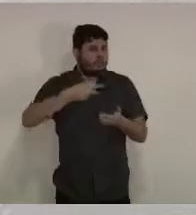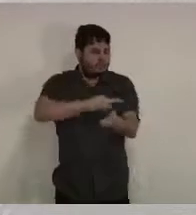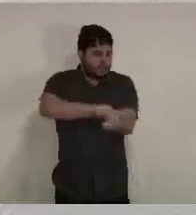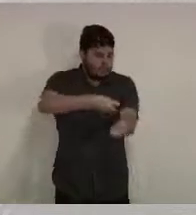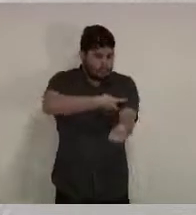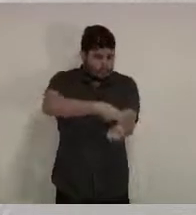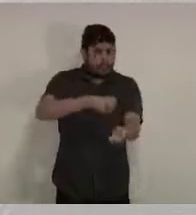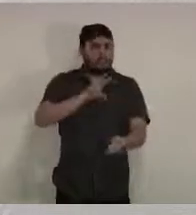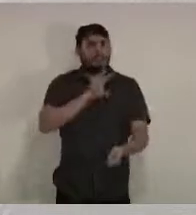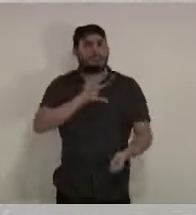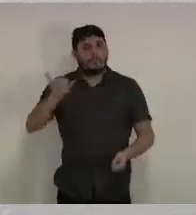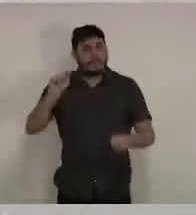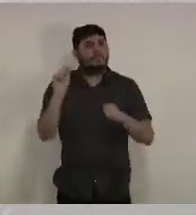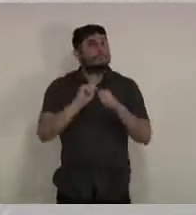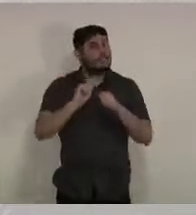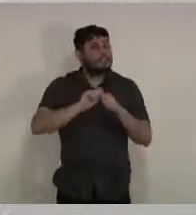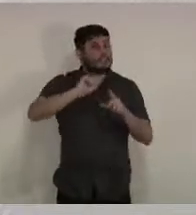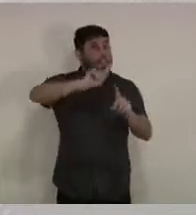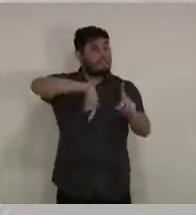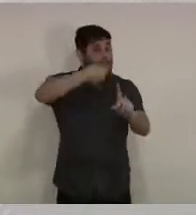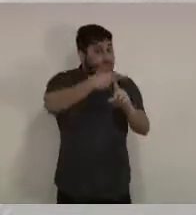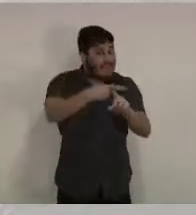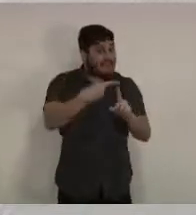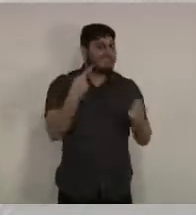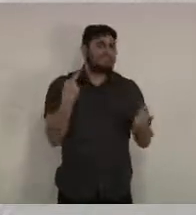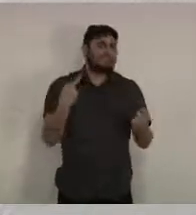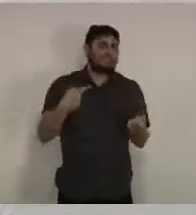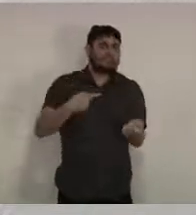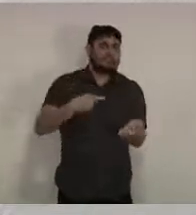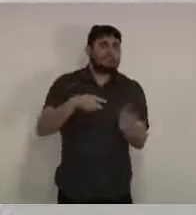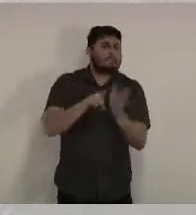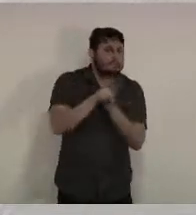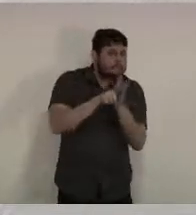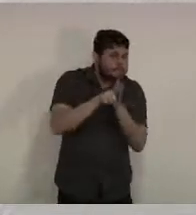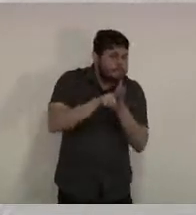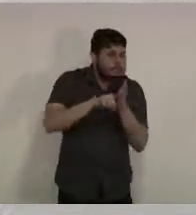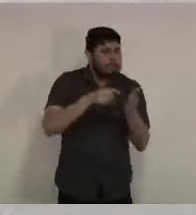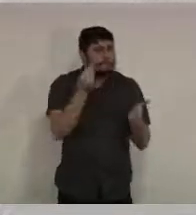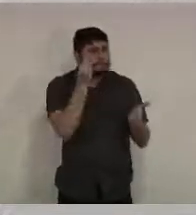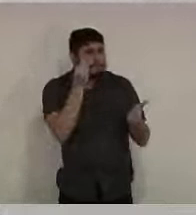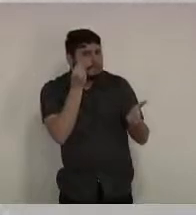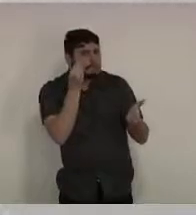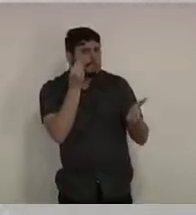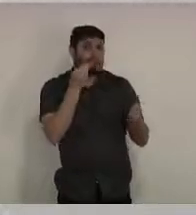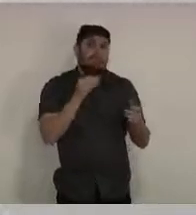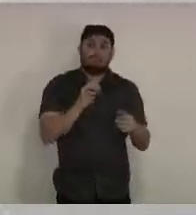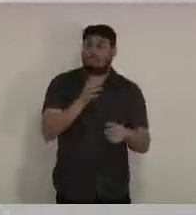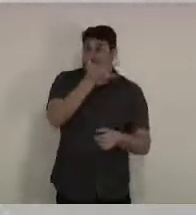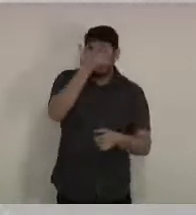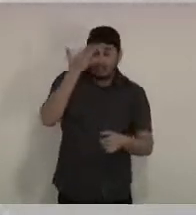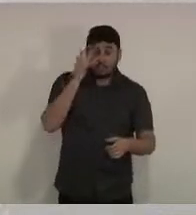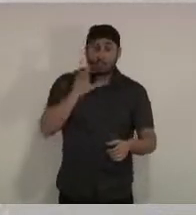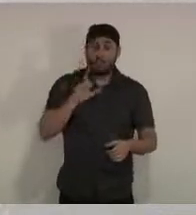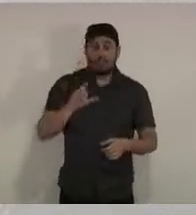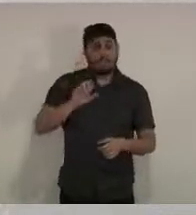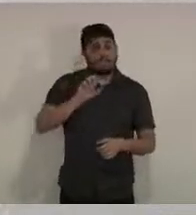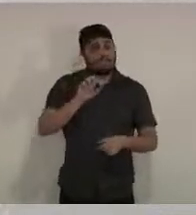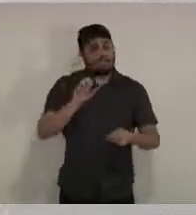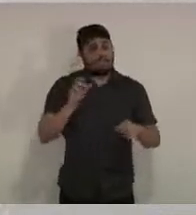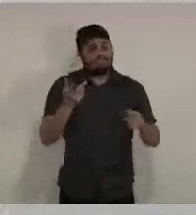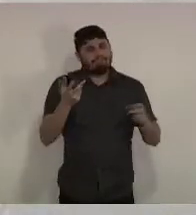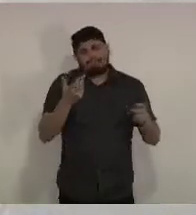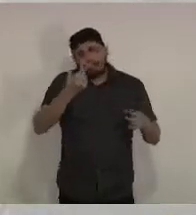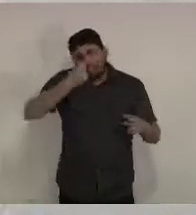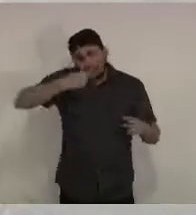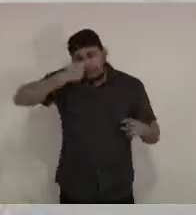a gente vai intensificar os testes para a população que apresenta síndrome gripal, pois, como dito pelo secretário